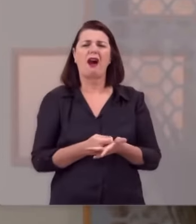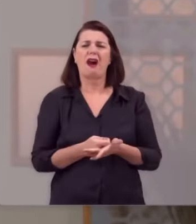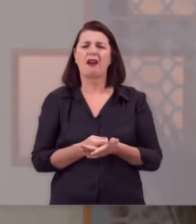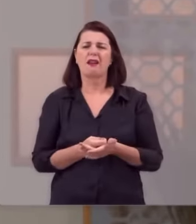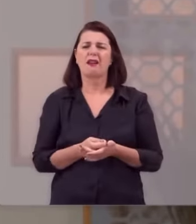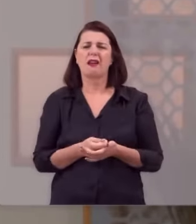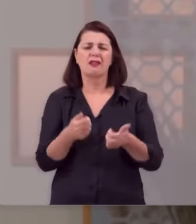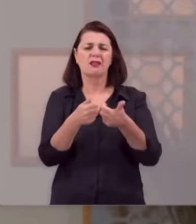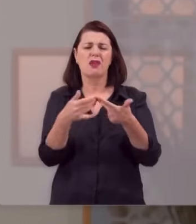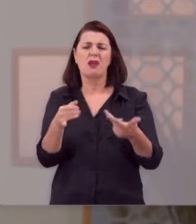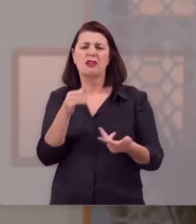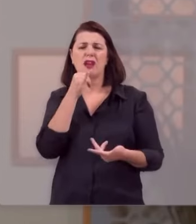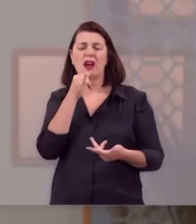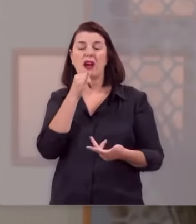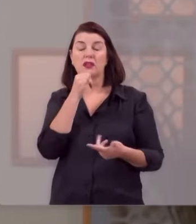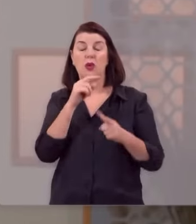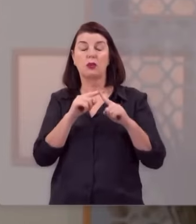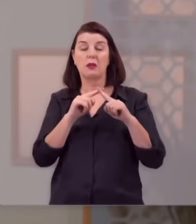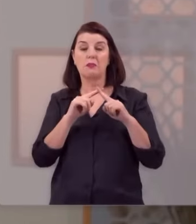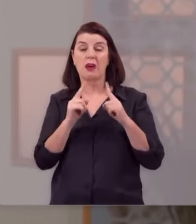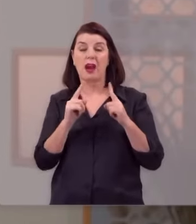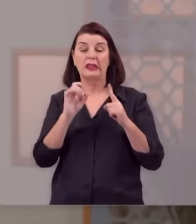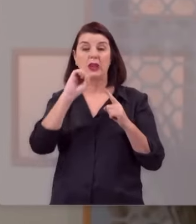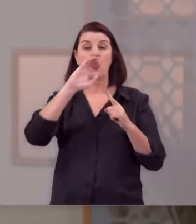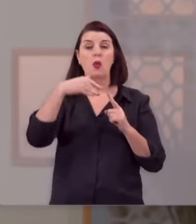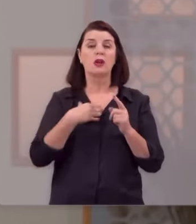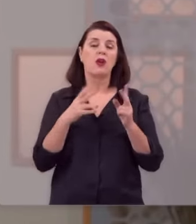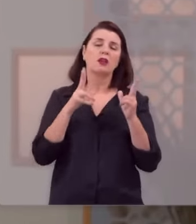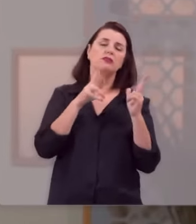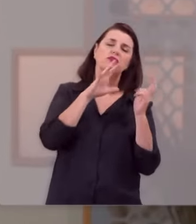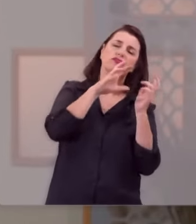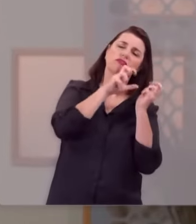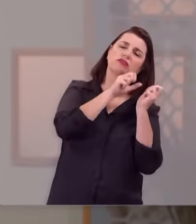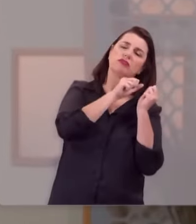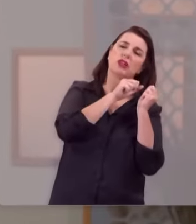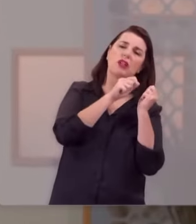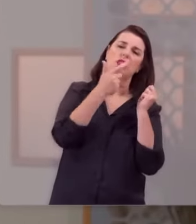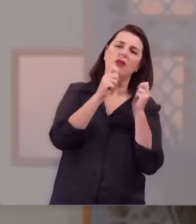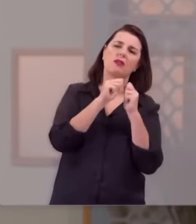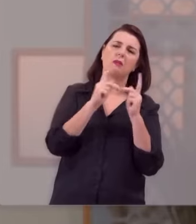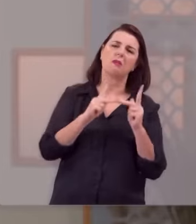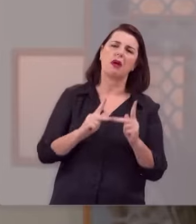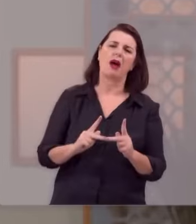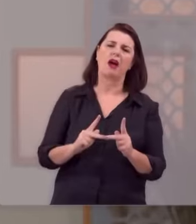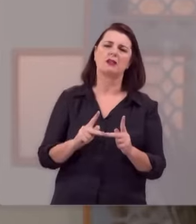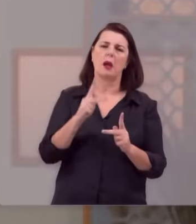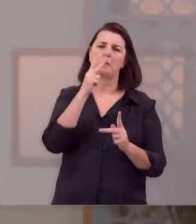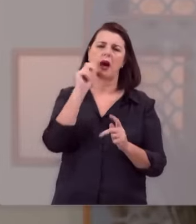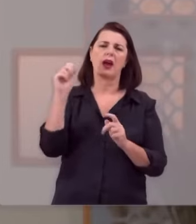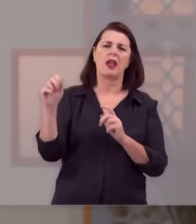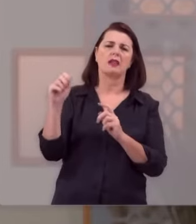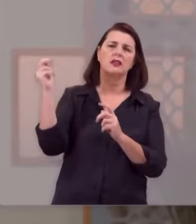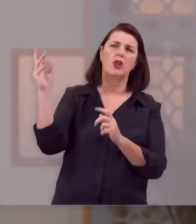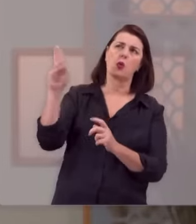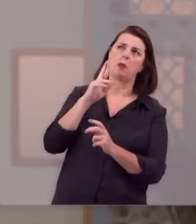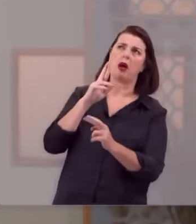hotel, se pondo a cabeça no travesseiro, ele não tem paz. Ele é assolado pelo chicote